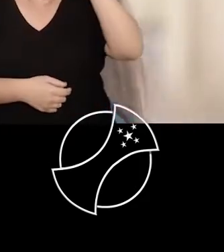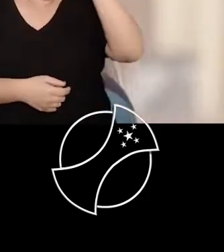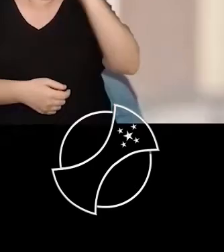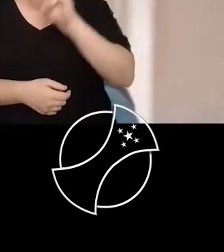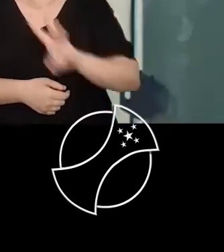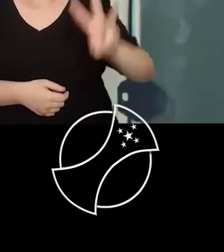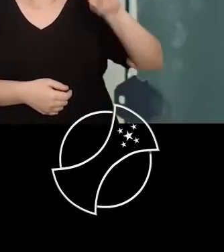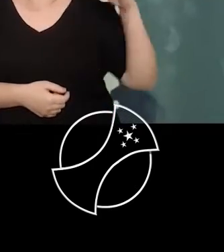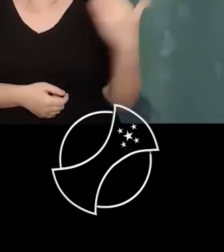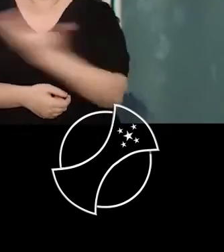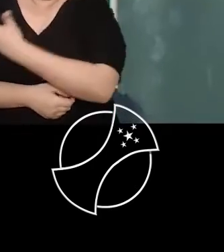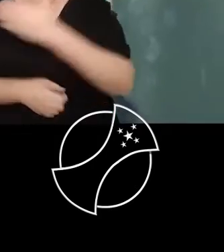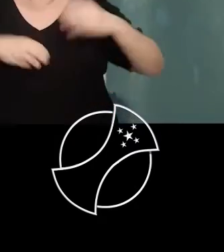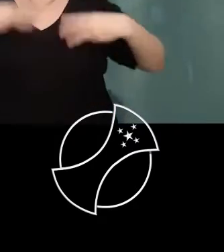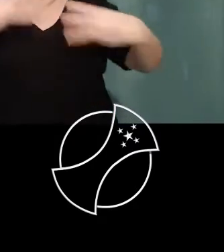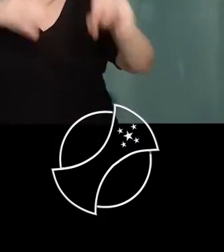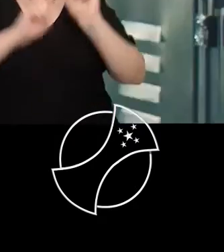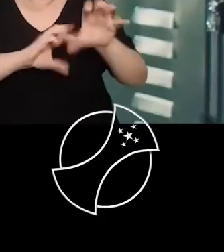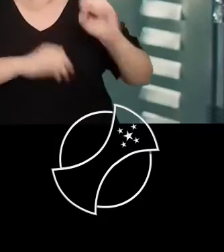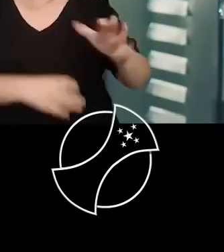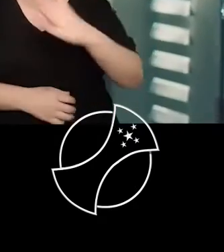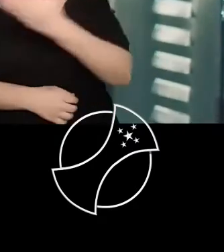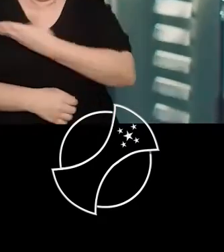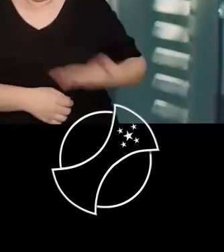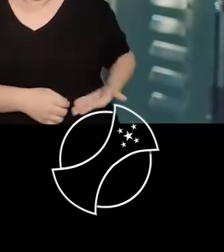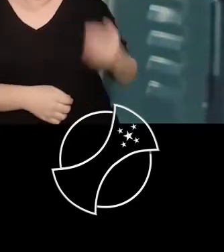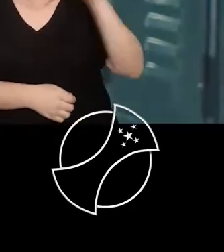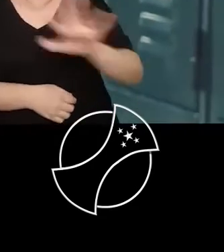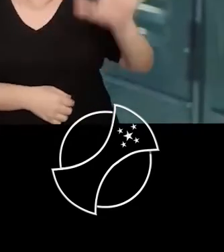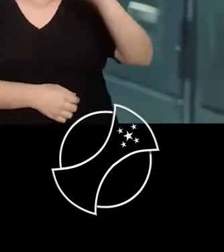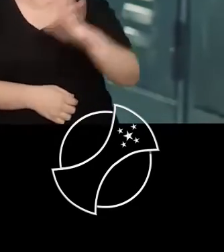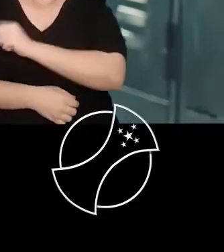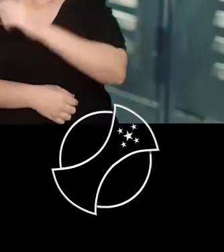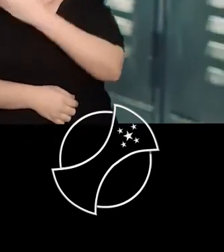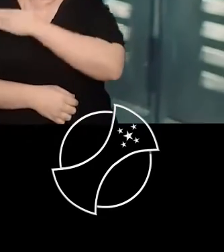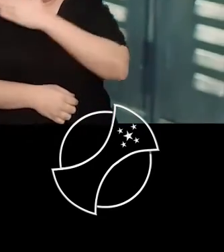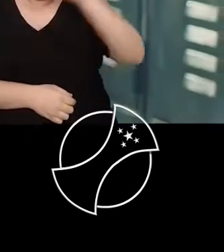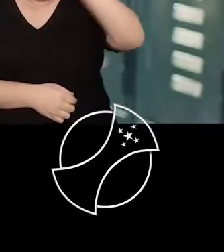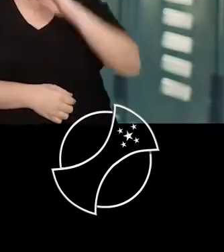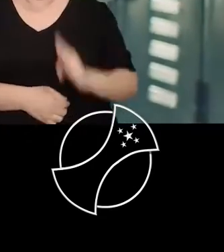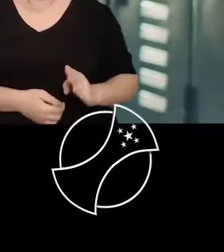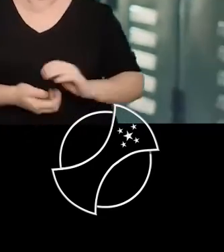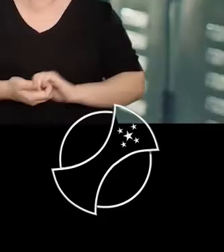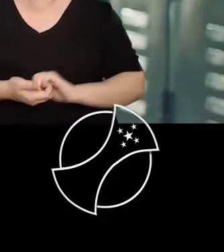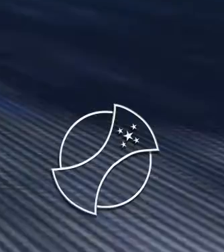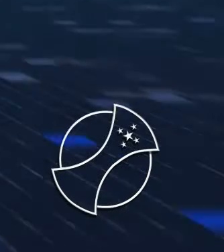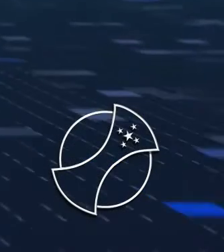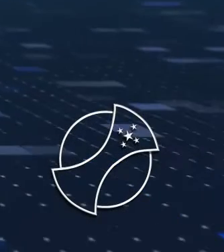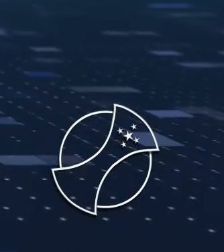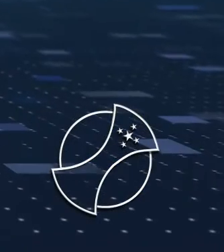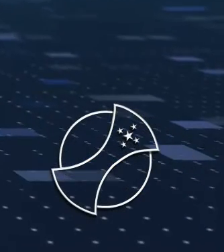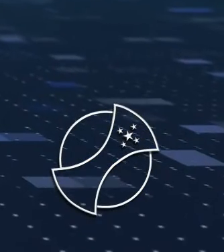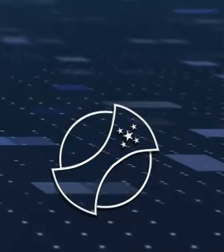mais em gov.br barra MEC. Ministério da Educação. Governo Federal. Pátria Amada Brasil.